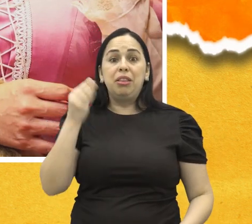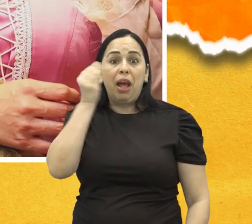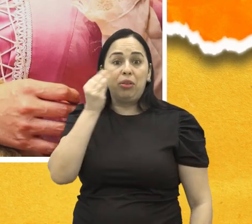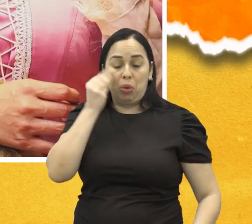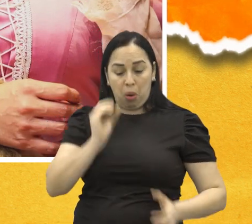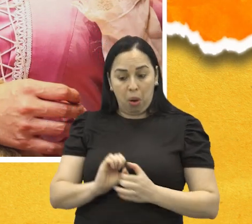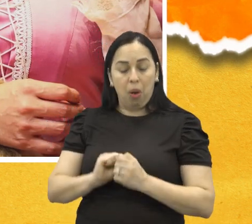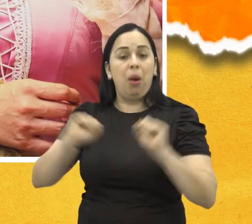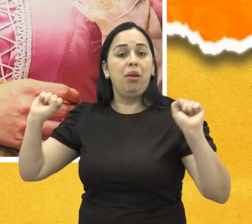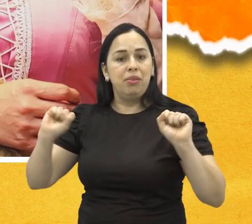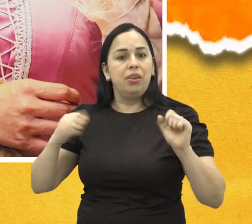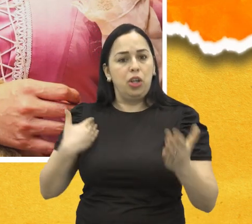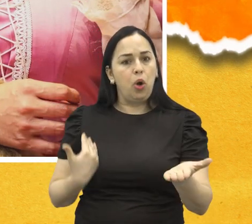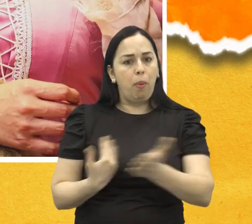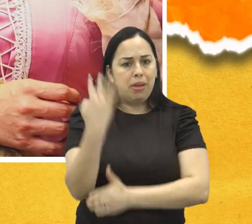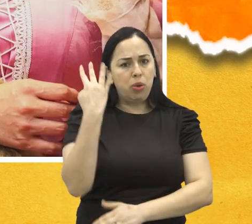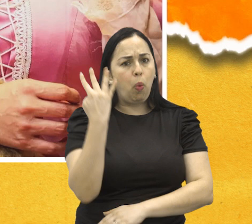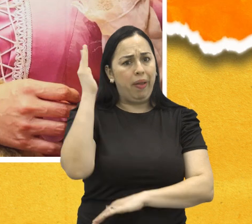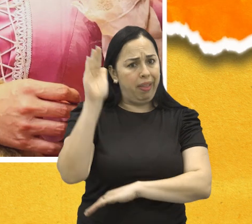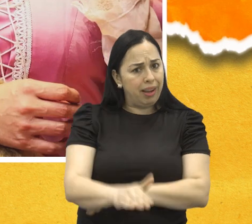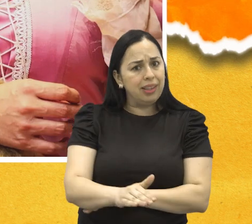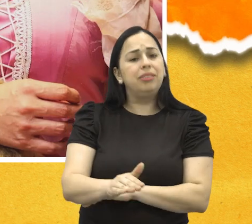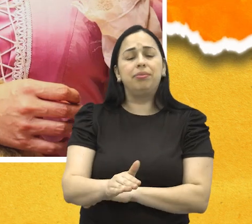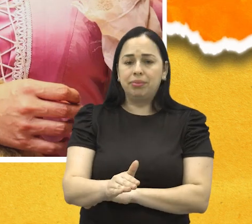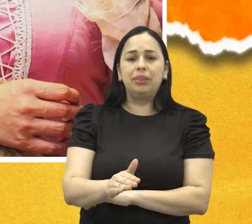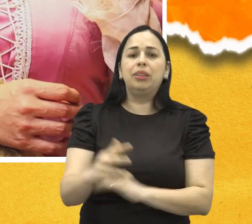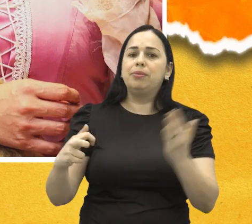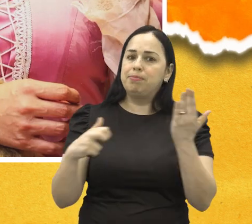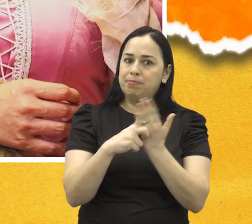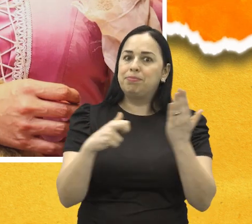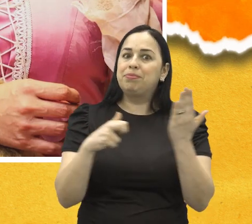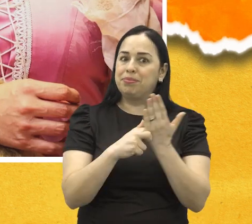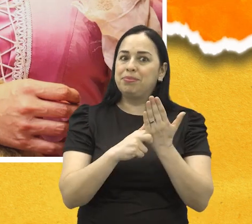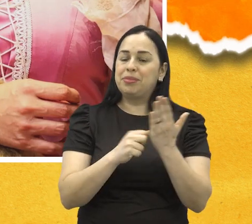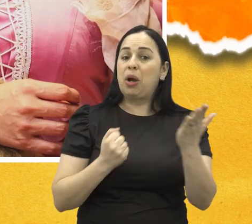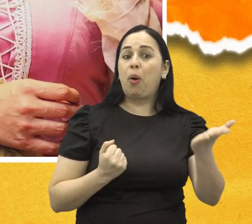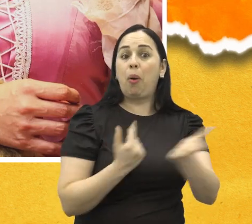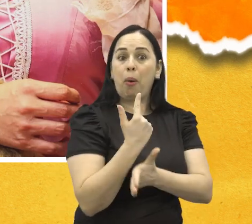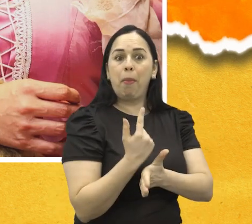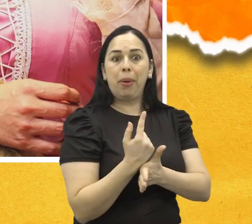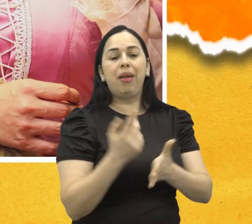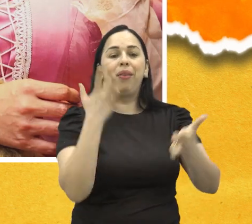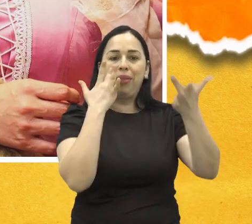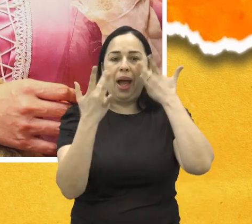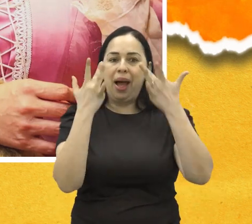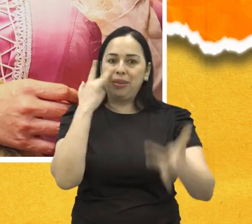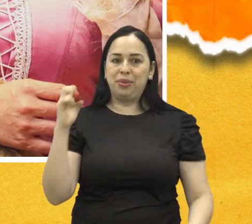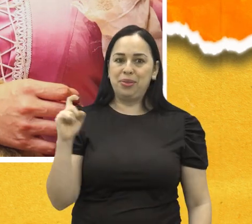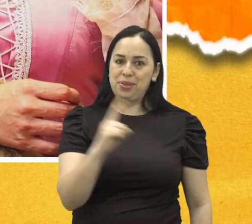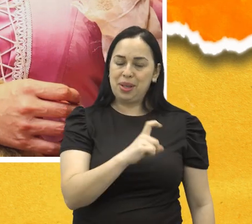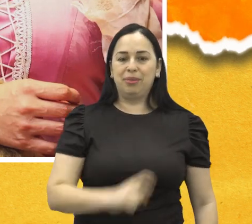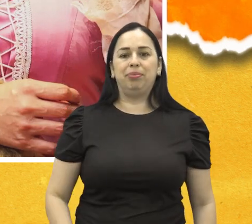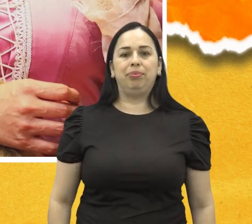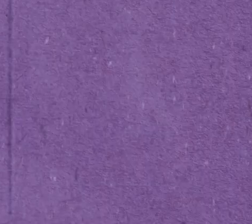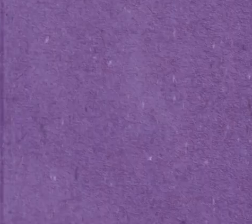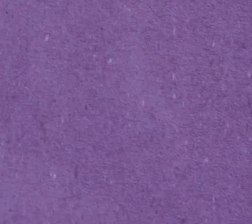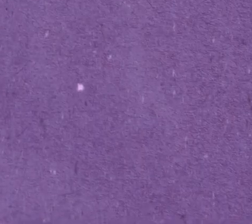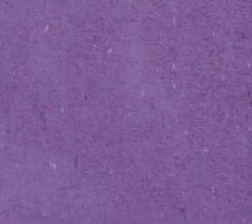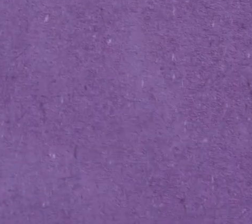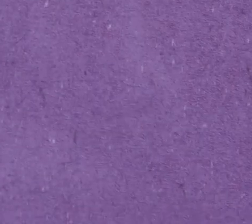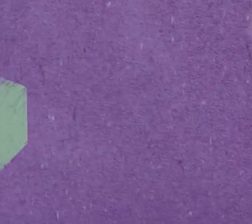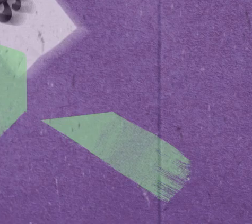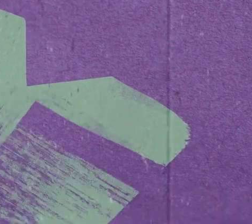liberdade. A apresentação começa às quatro horas da tarde e os ingressos podem ser adquiridos no próprio site do Teatro.